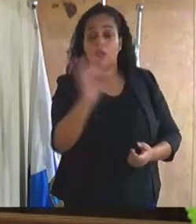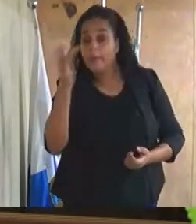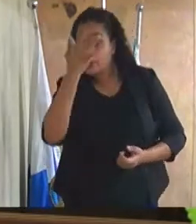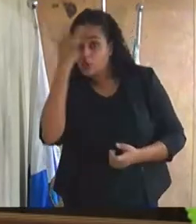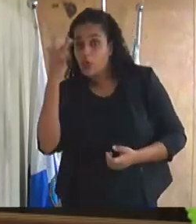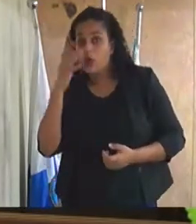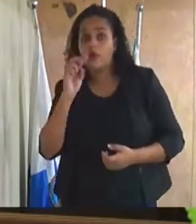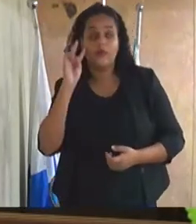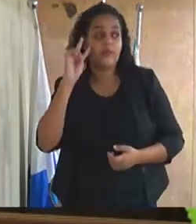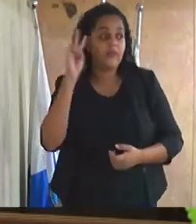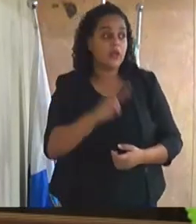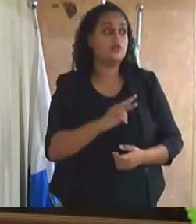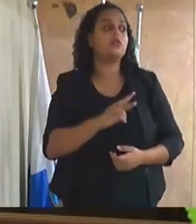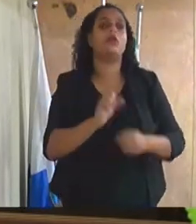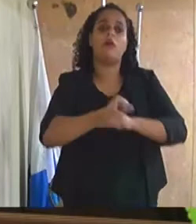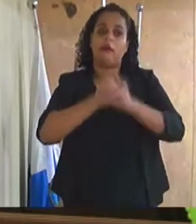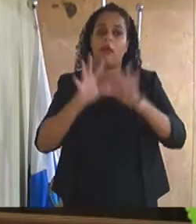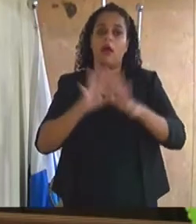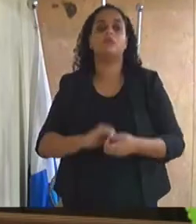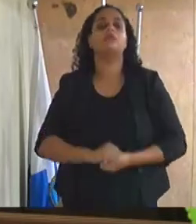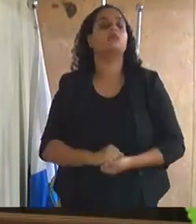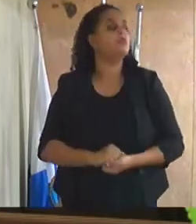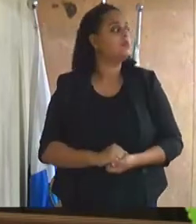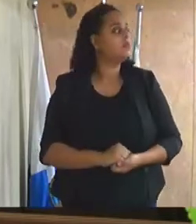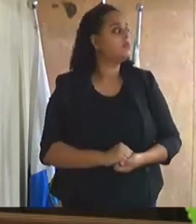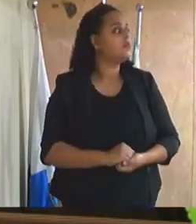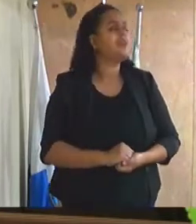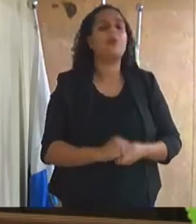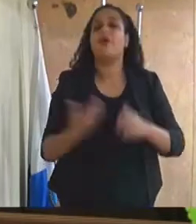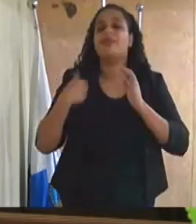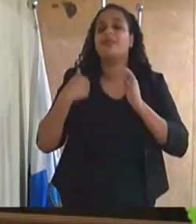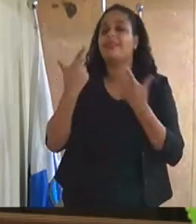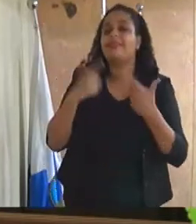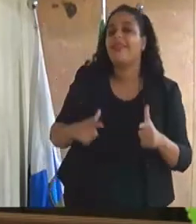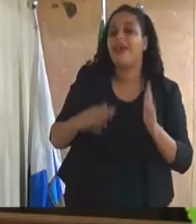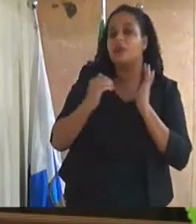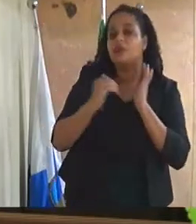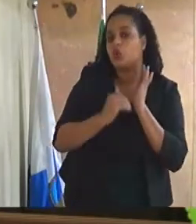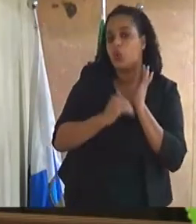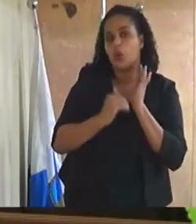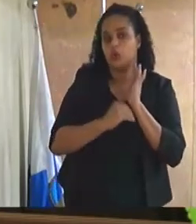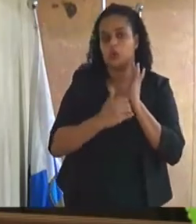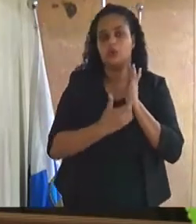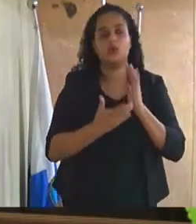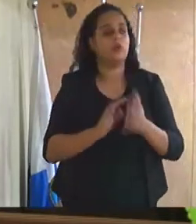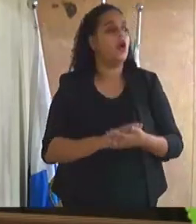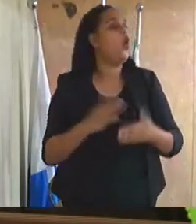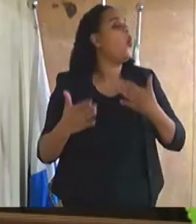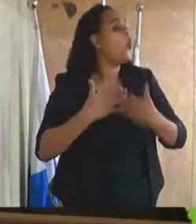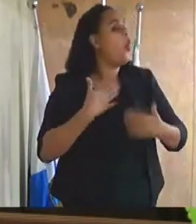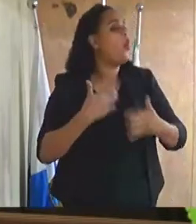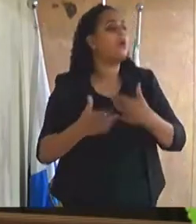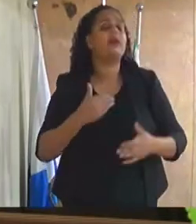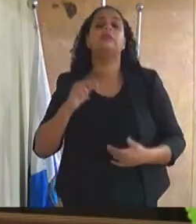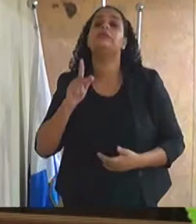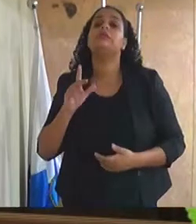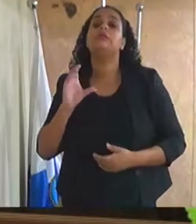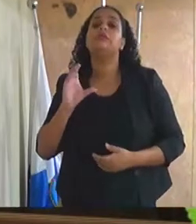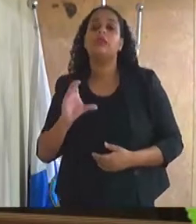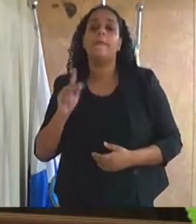as coisas são transparentes, não nada escondido, então, qualquer CPI que tiver para